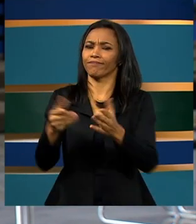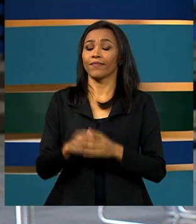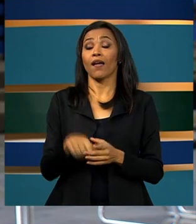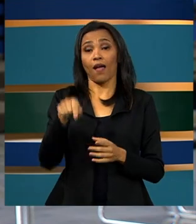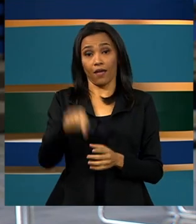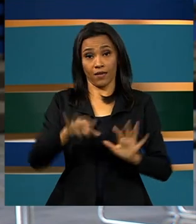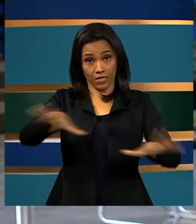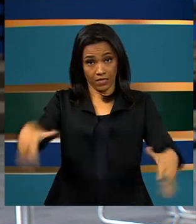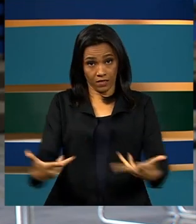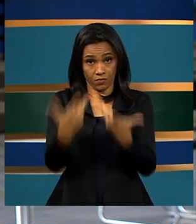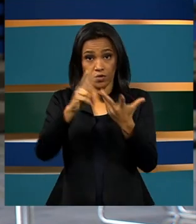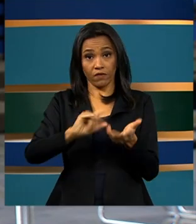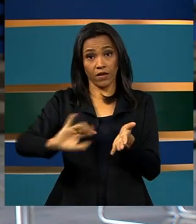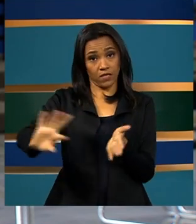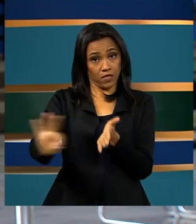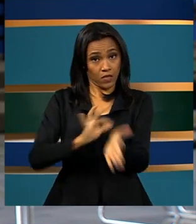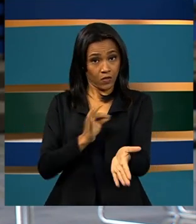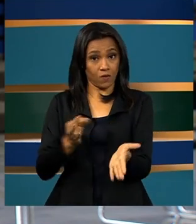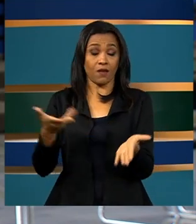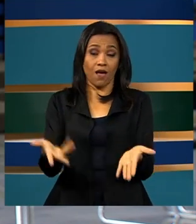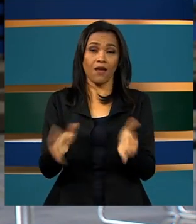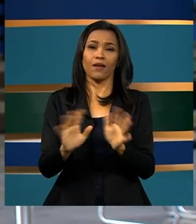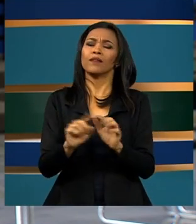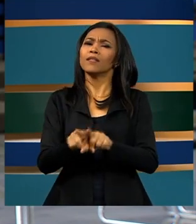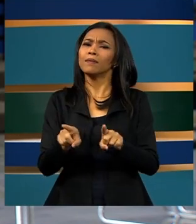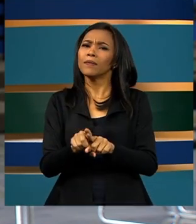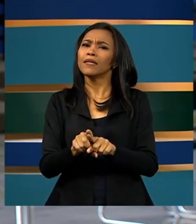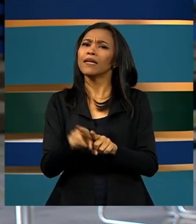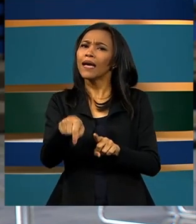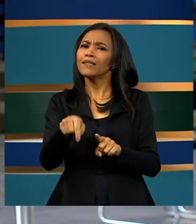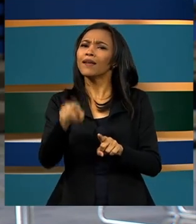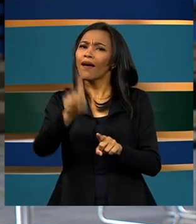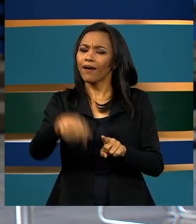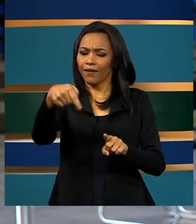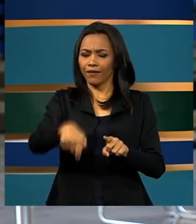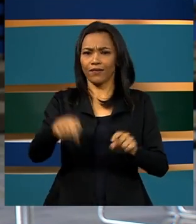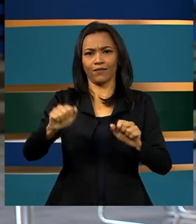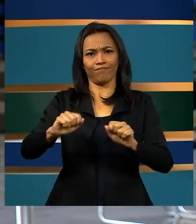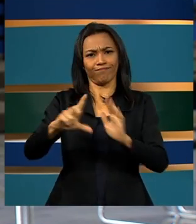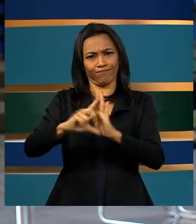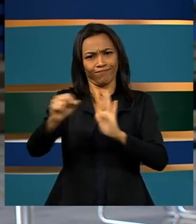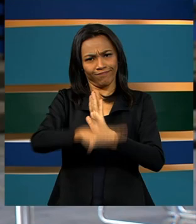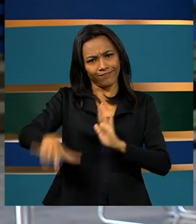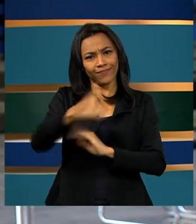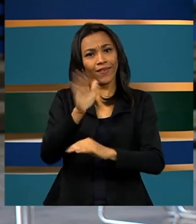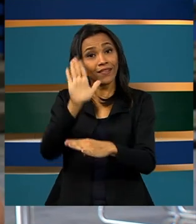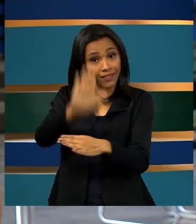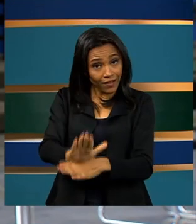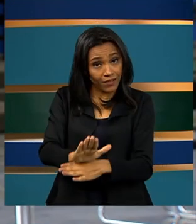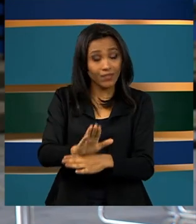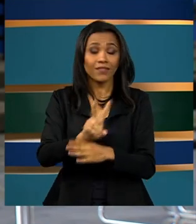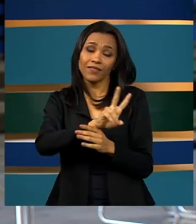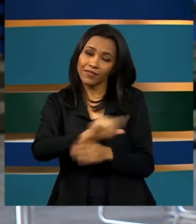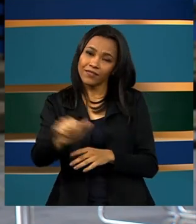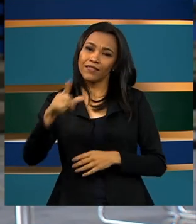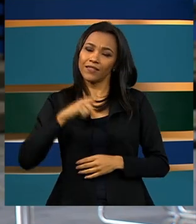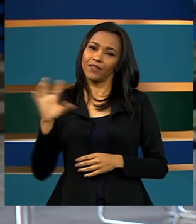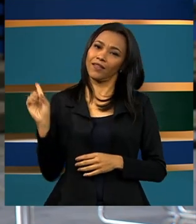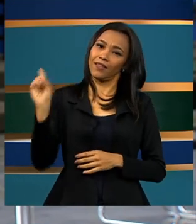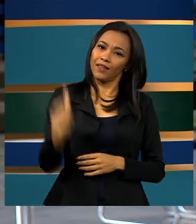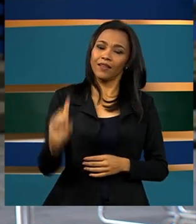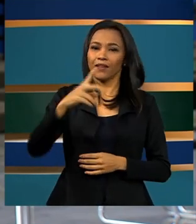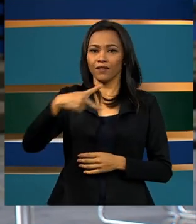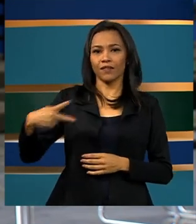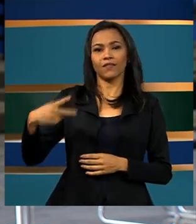cerimônia que vai sancionar a empresa simples de crédito e o Inova Simples será aqui no Palácio do Planalto na parte da tarde e vai contar com a presença do